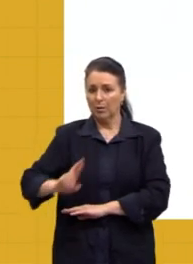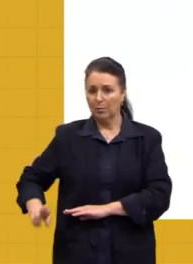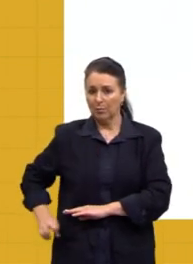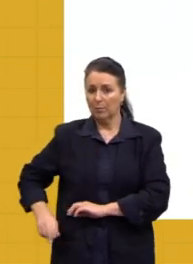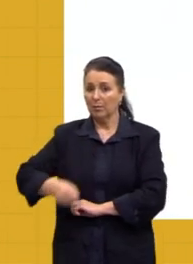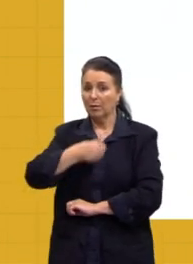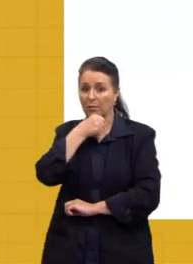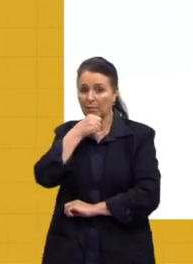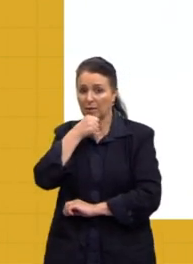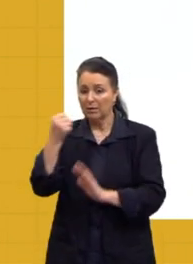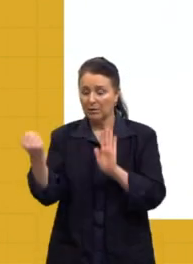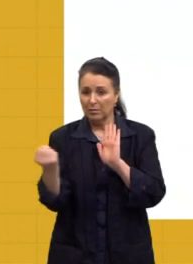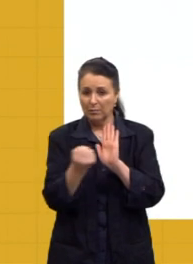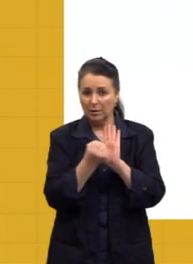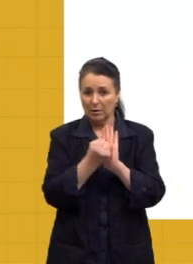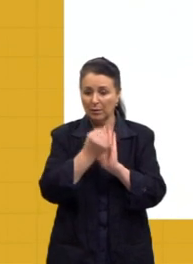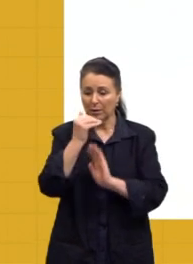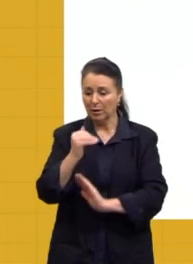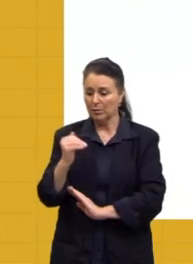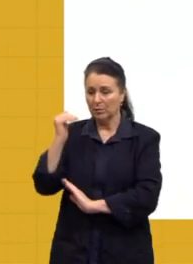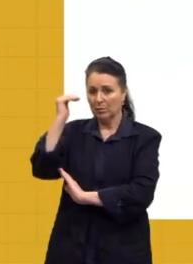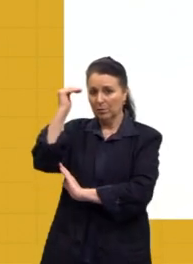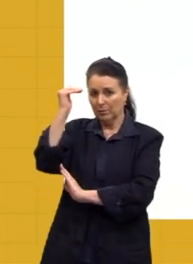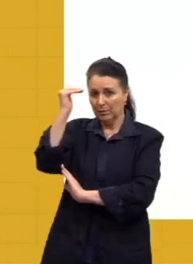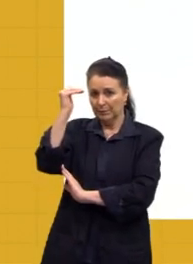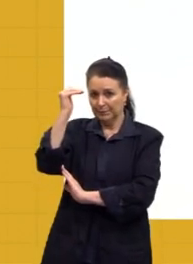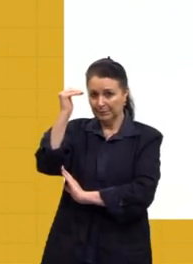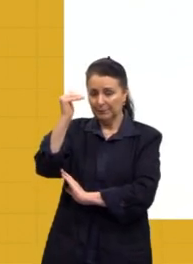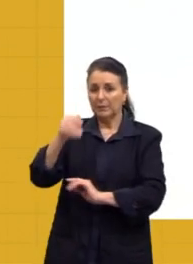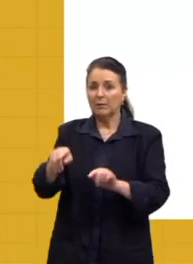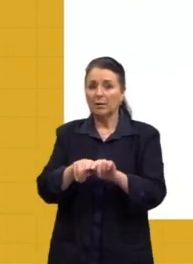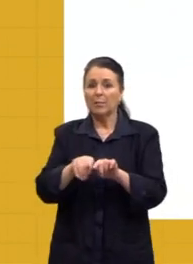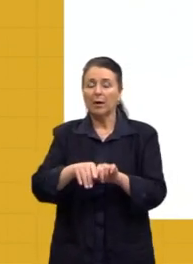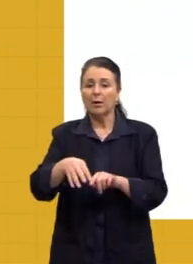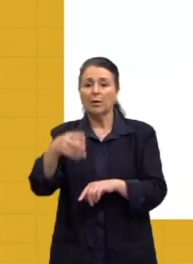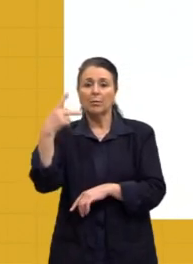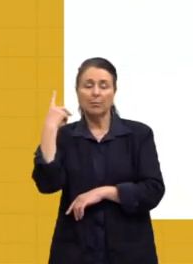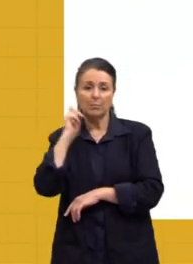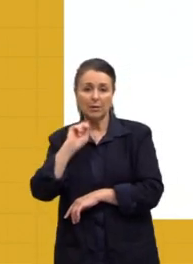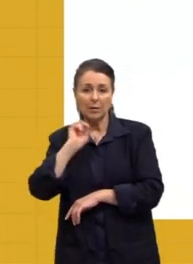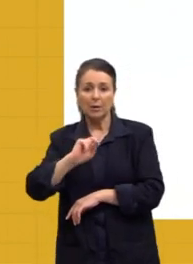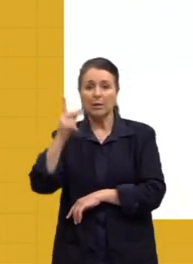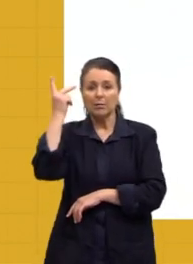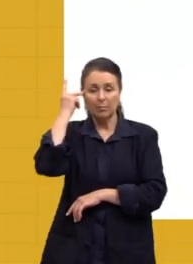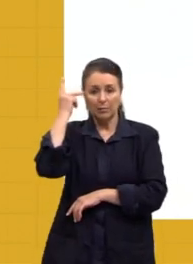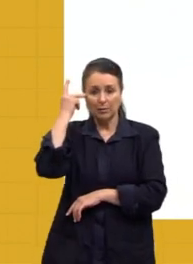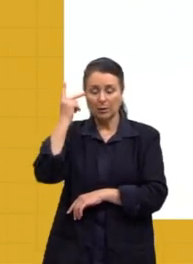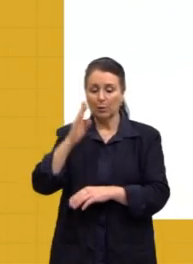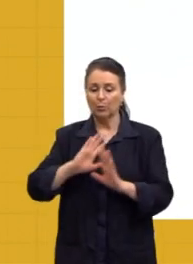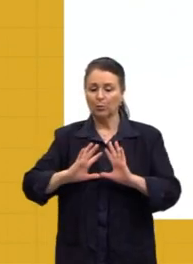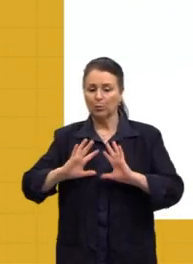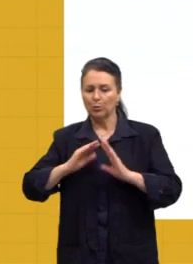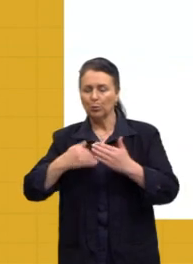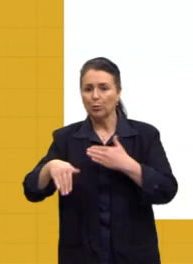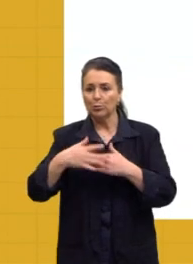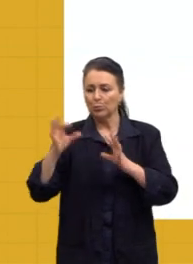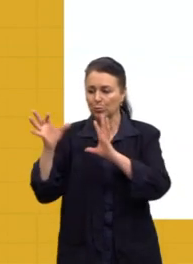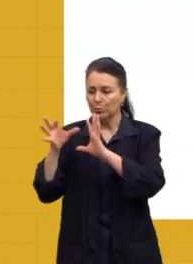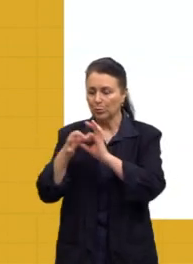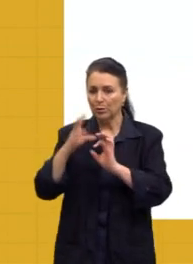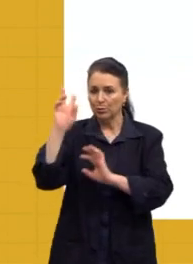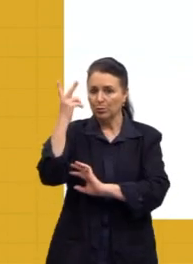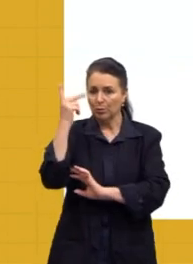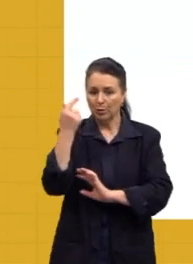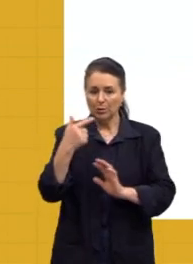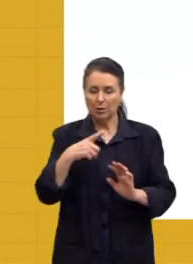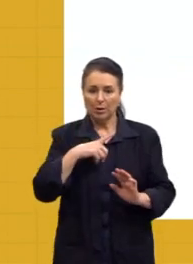vai sendo marcada pelas oligarquias mineiras, né? Que é o leite, e paulista é café. Então, todos esses contextos históricos que